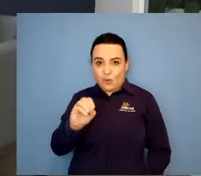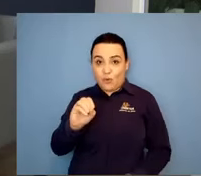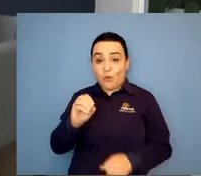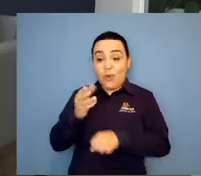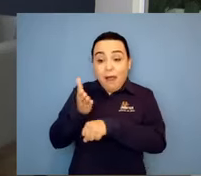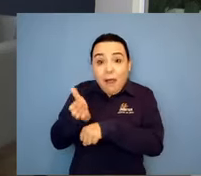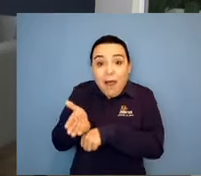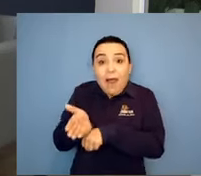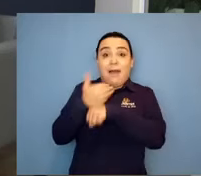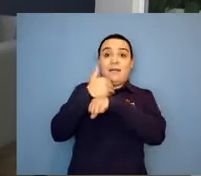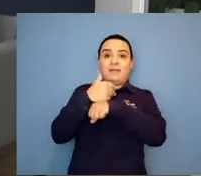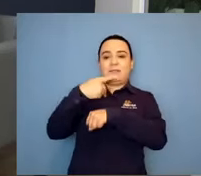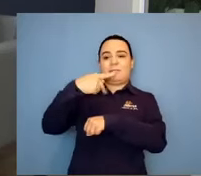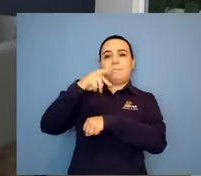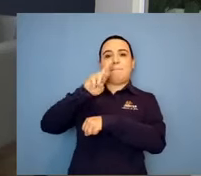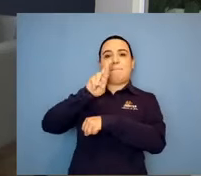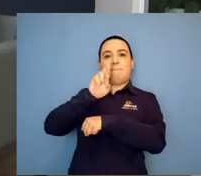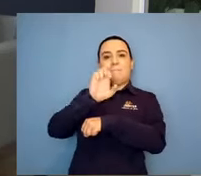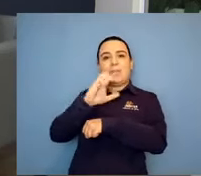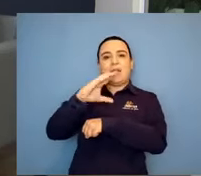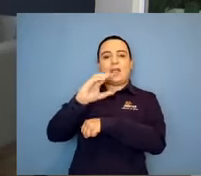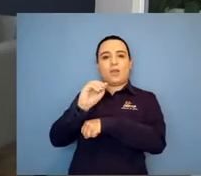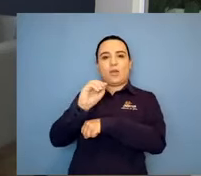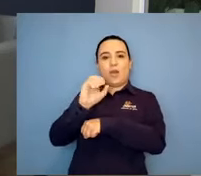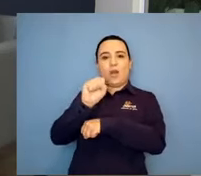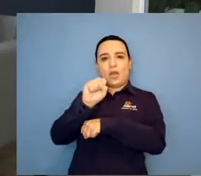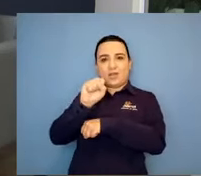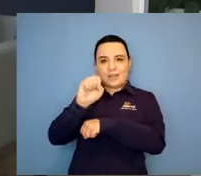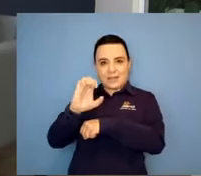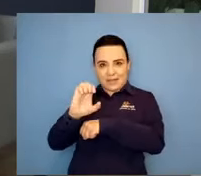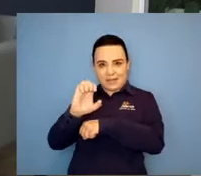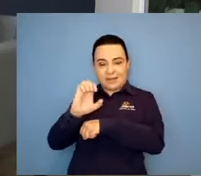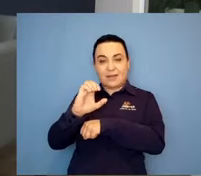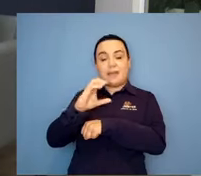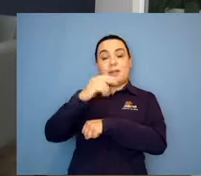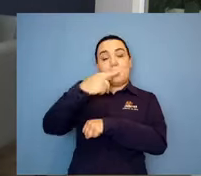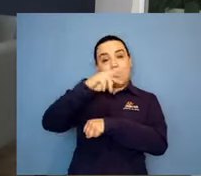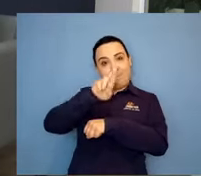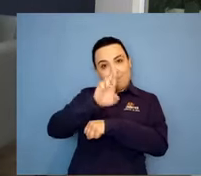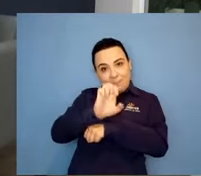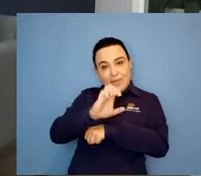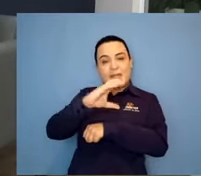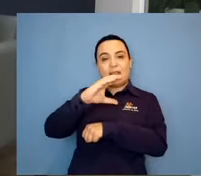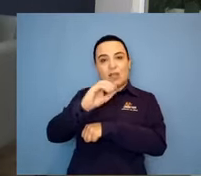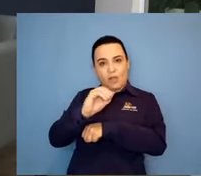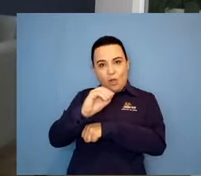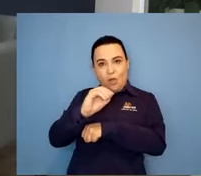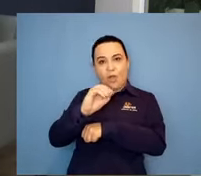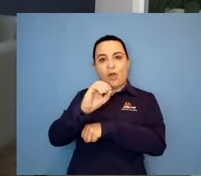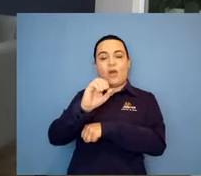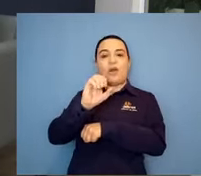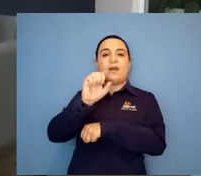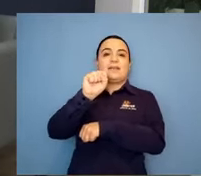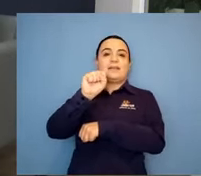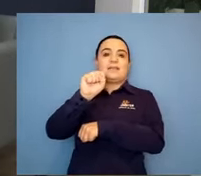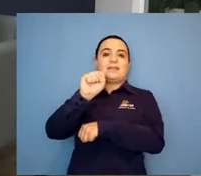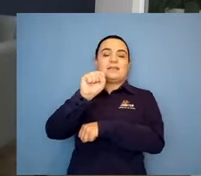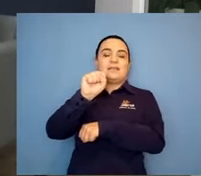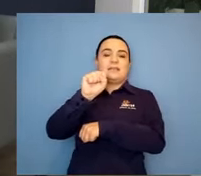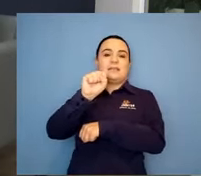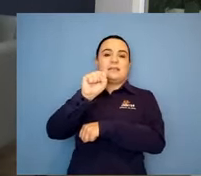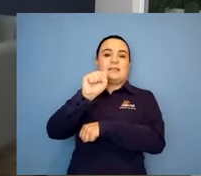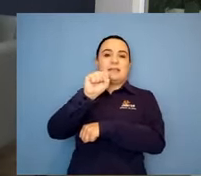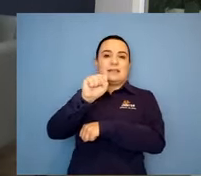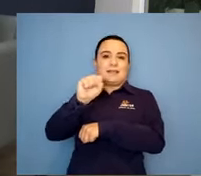Eu assisti uma live de uma médica geneticista e ela disse uma coisa que eu nunca vou esquecer. É. A mãe que saiu do consultório com o diagnóstico,